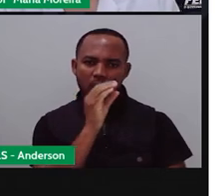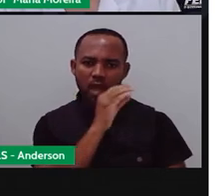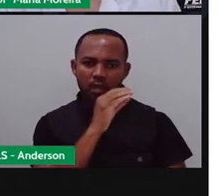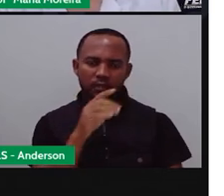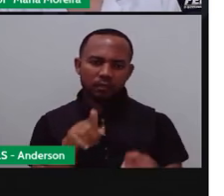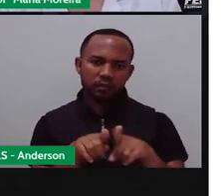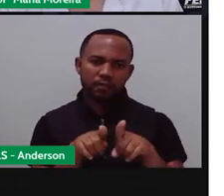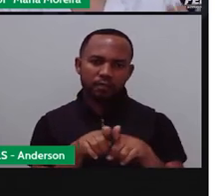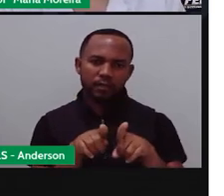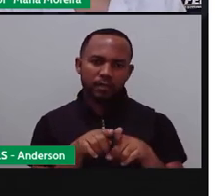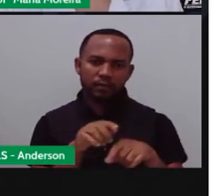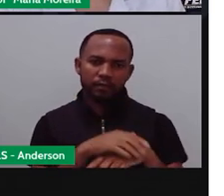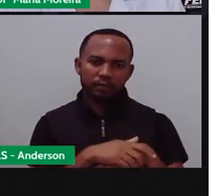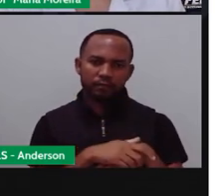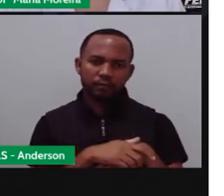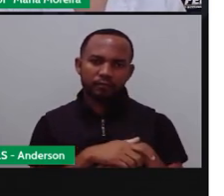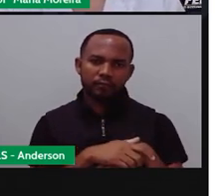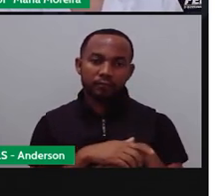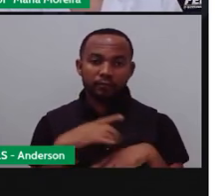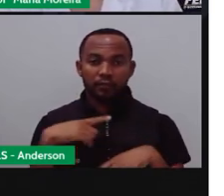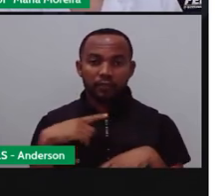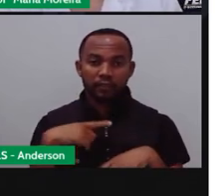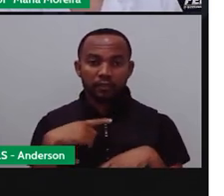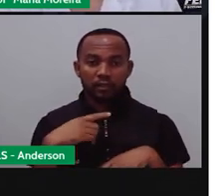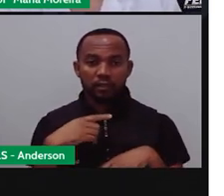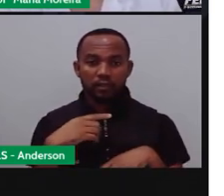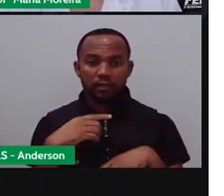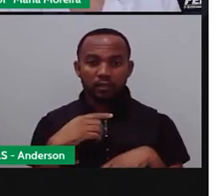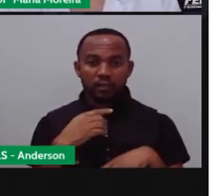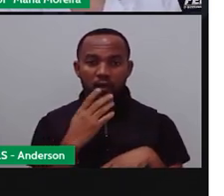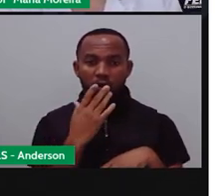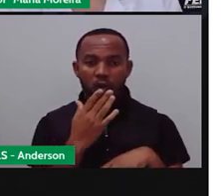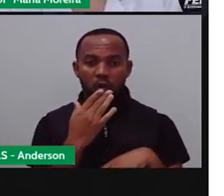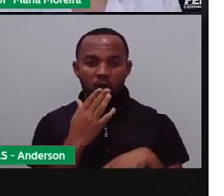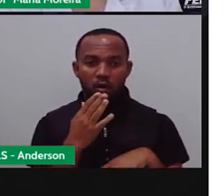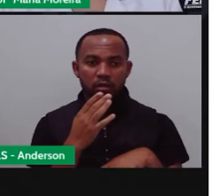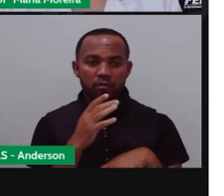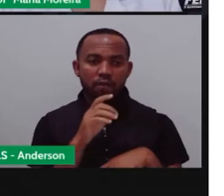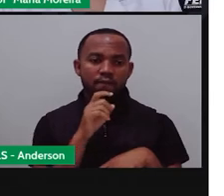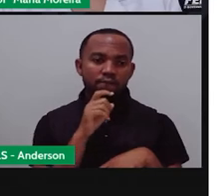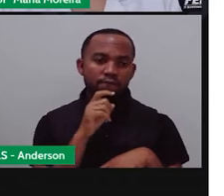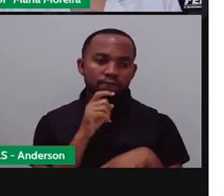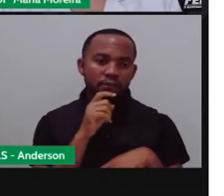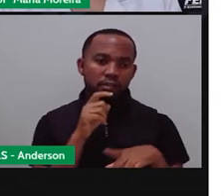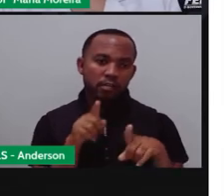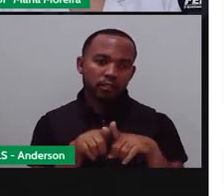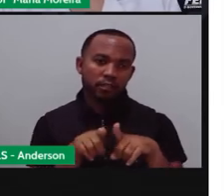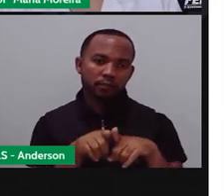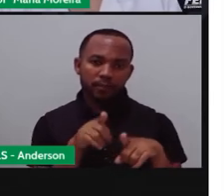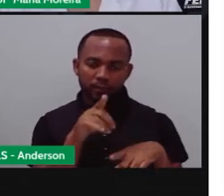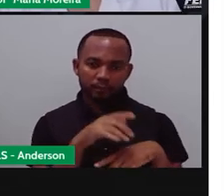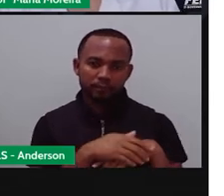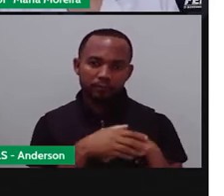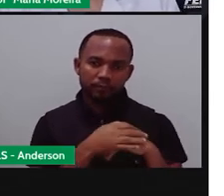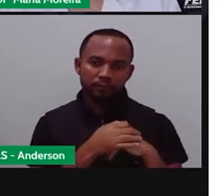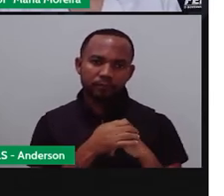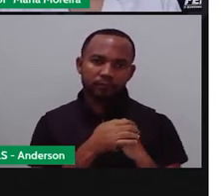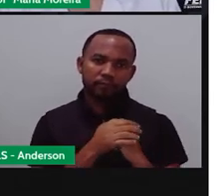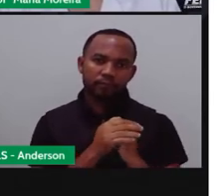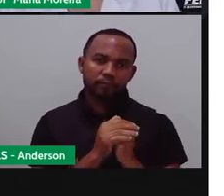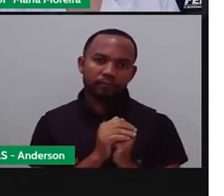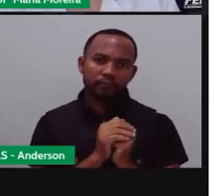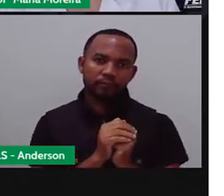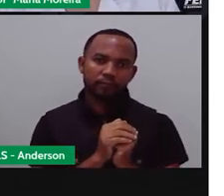obviamente, as cores frias. Que são o quê? São as cores que transmitem a sensação de quê? De frio.